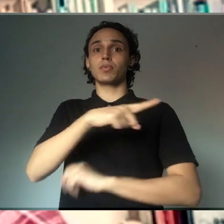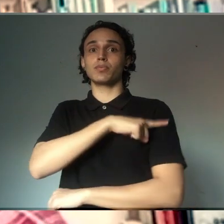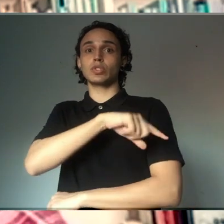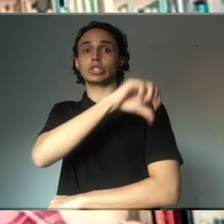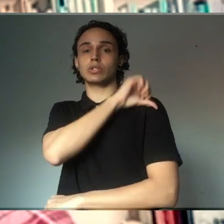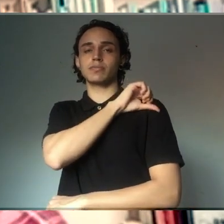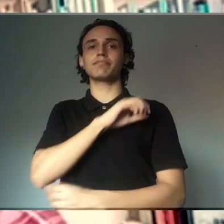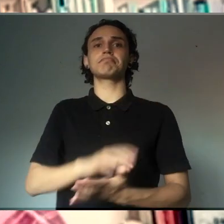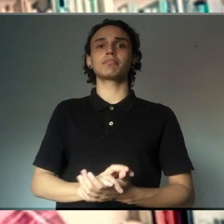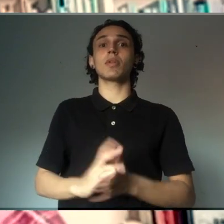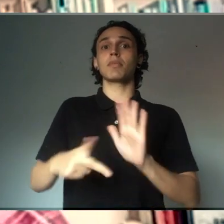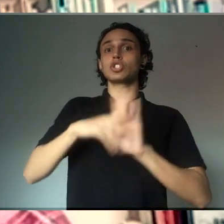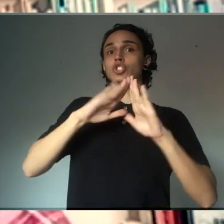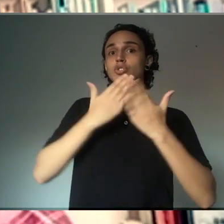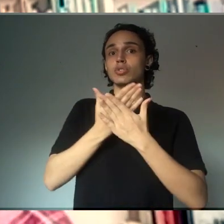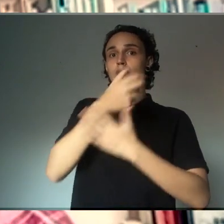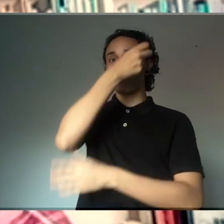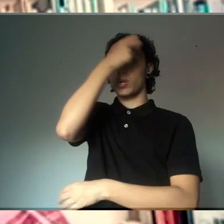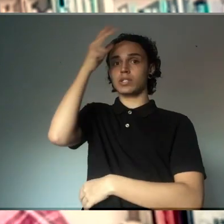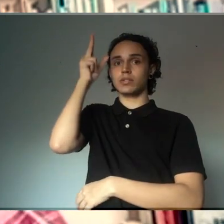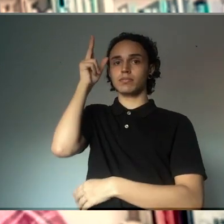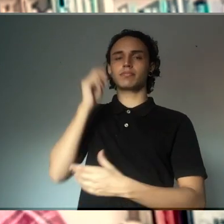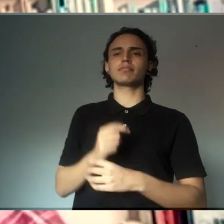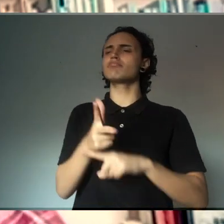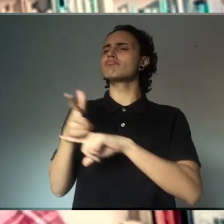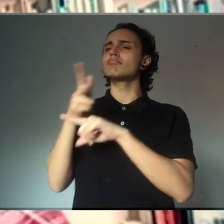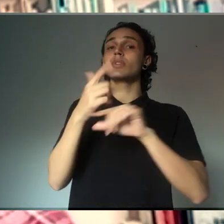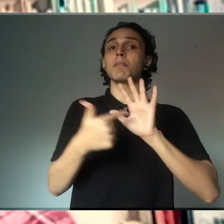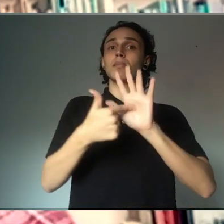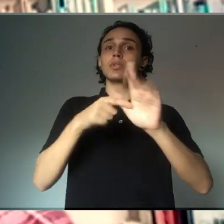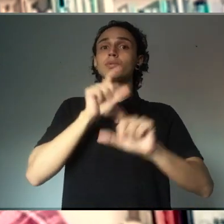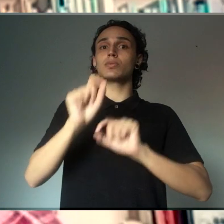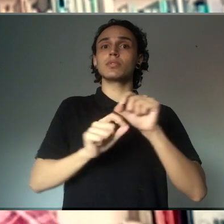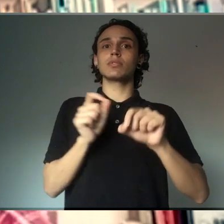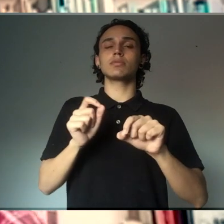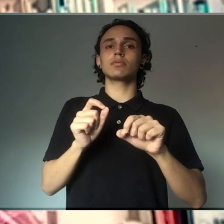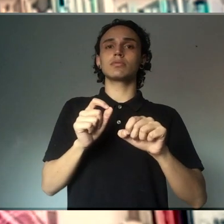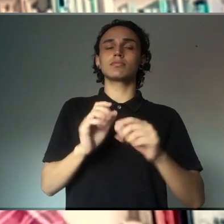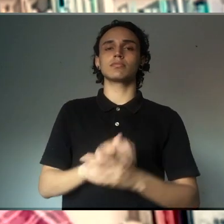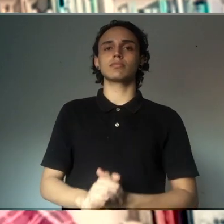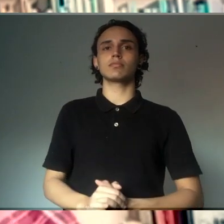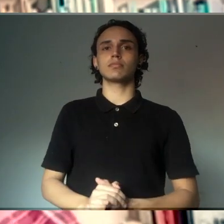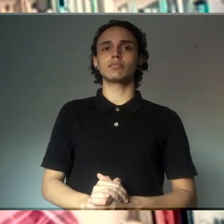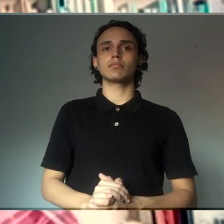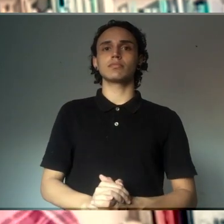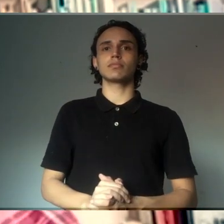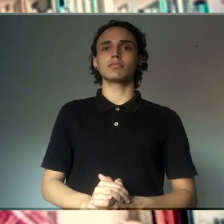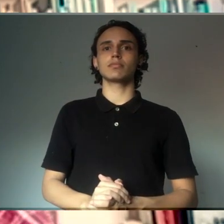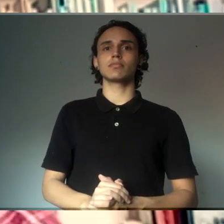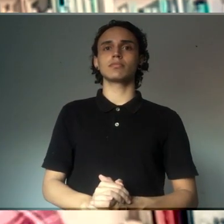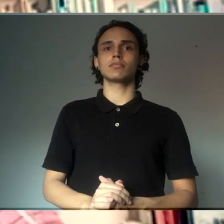municipais. Essas filmagens apresentaram diferentes momentos em que